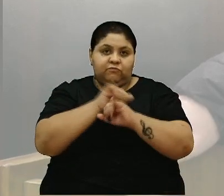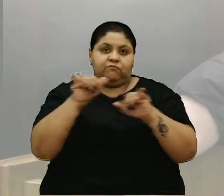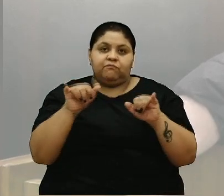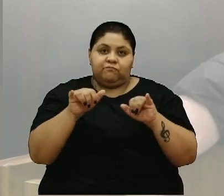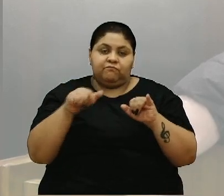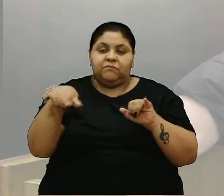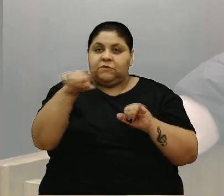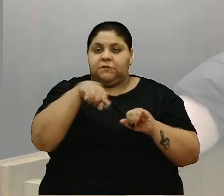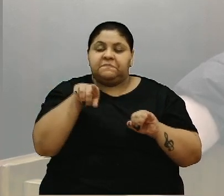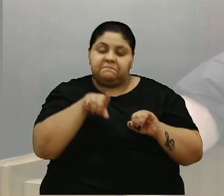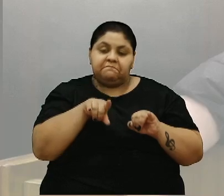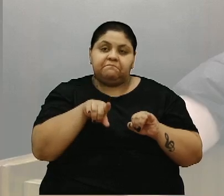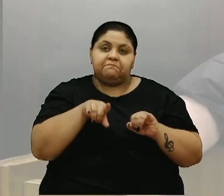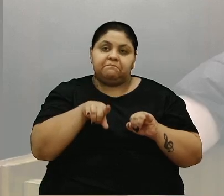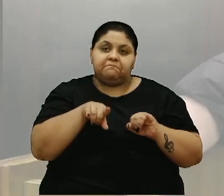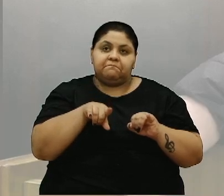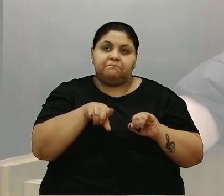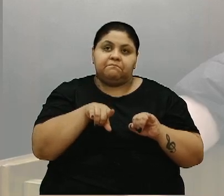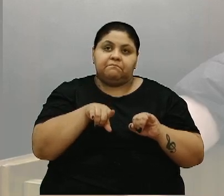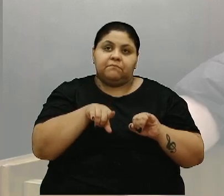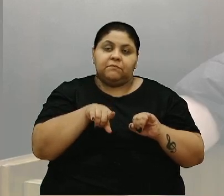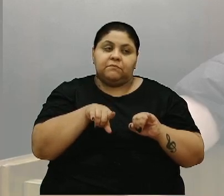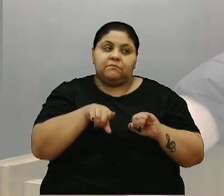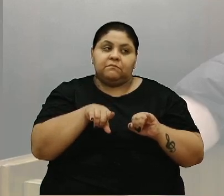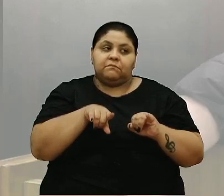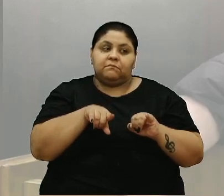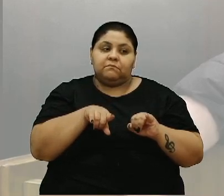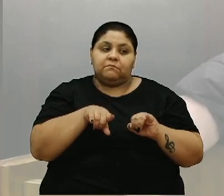a gente cada vez mais se coloca